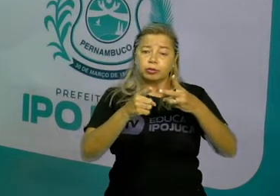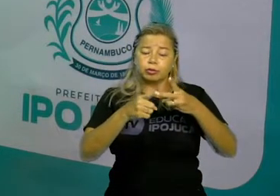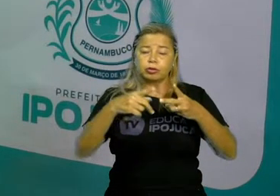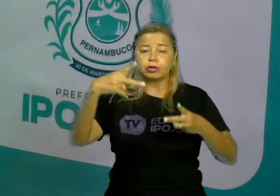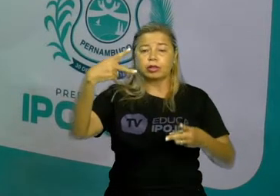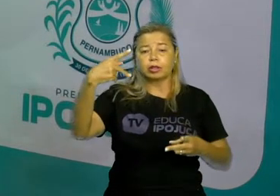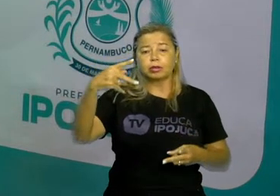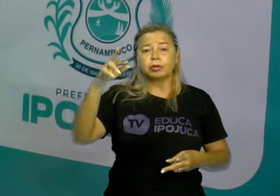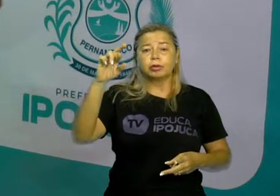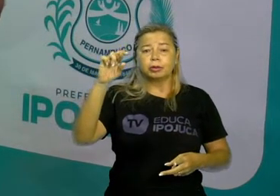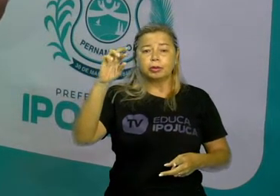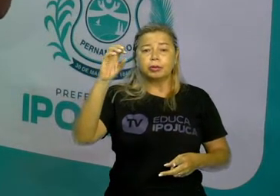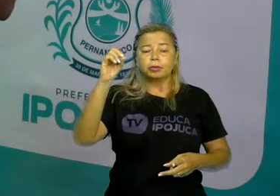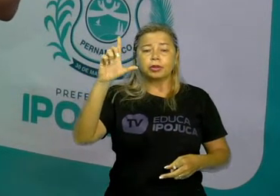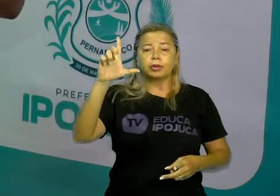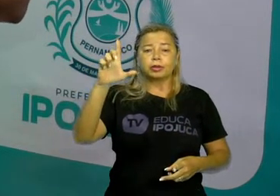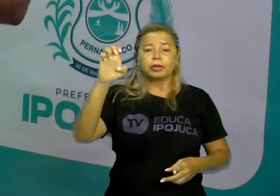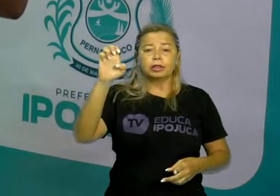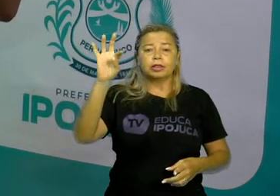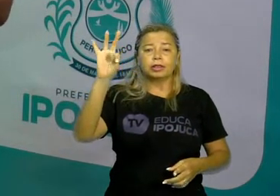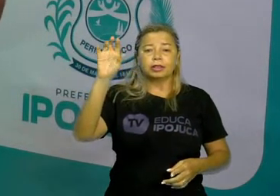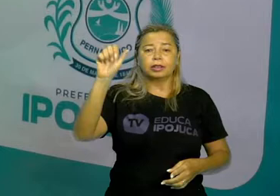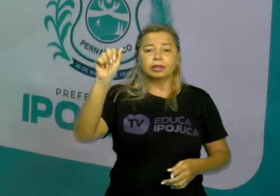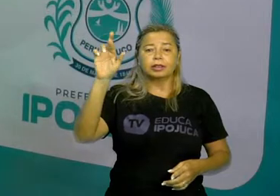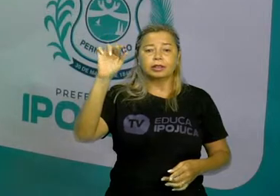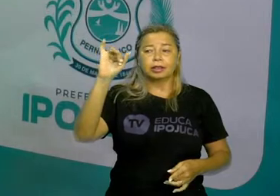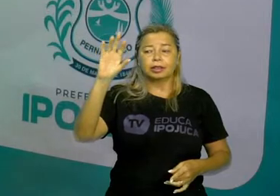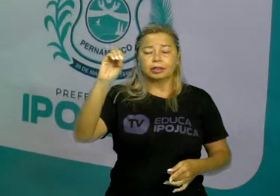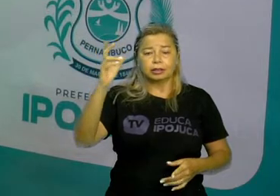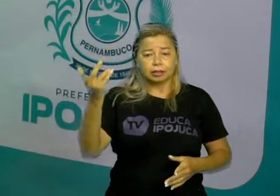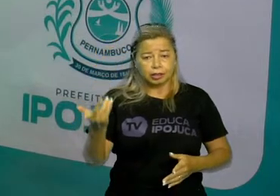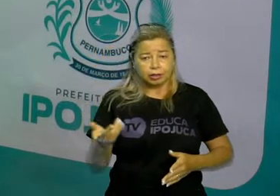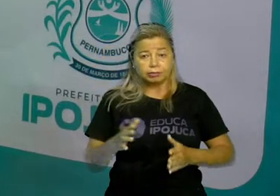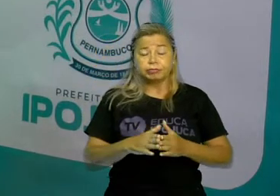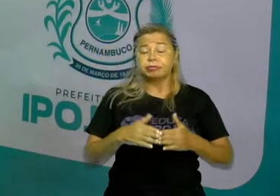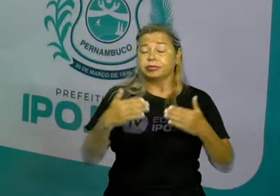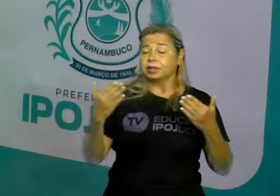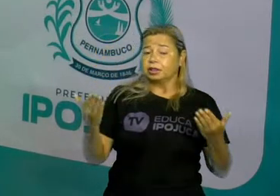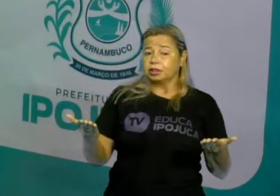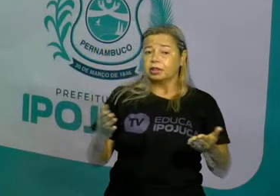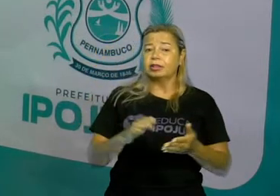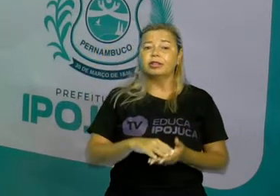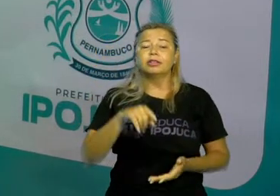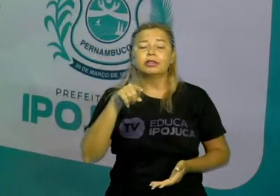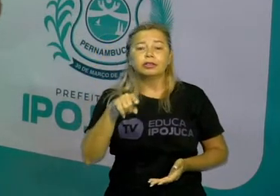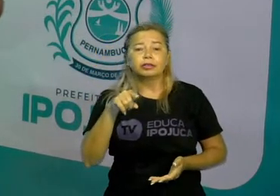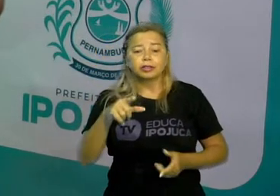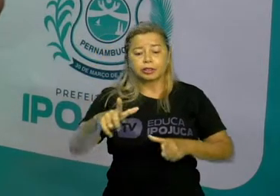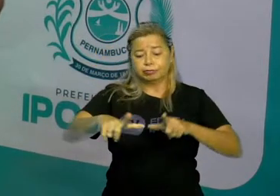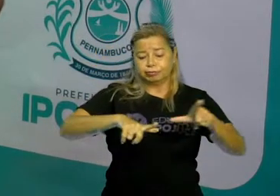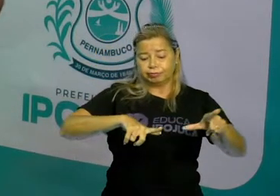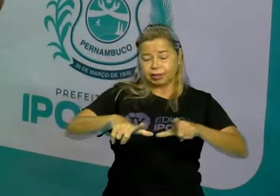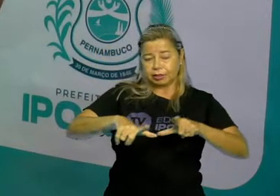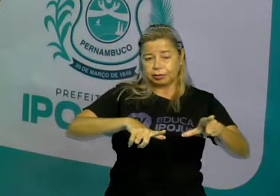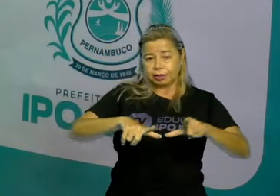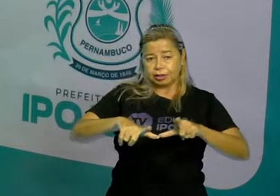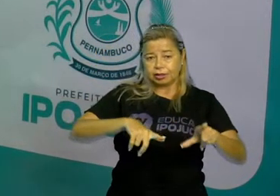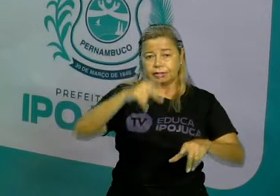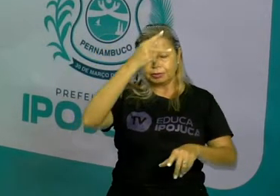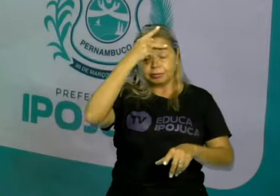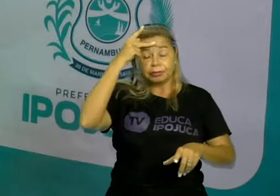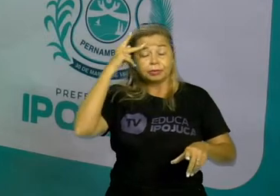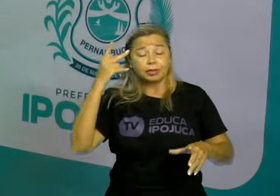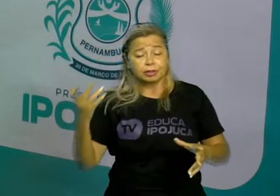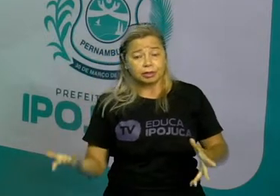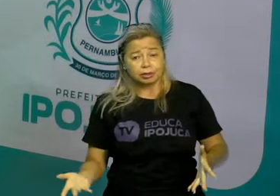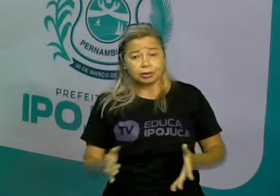trabalho. Ou seja, se você não for o dono, você é o trabalhador. Não tem